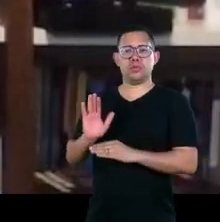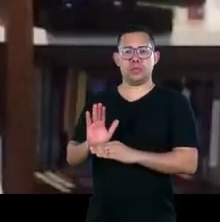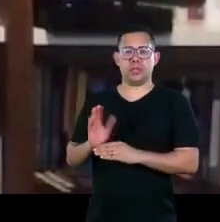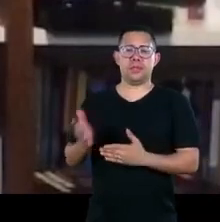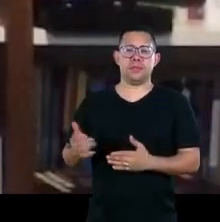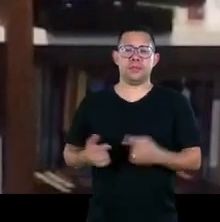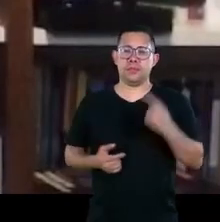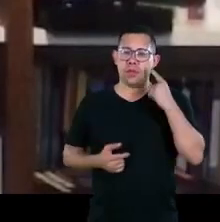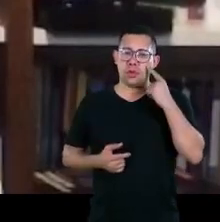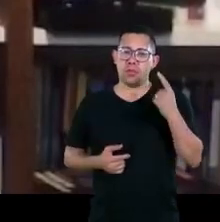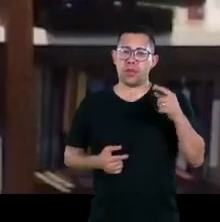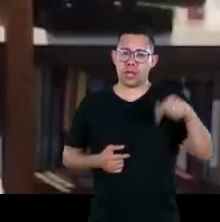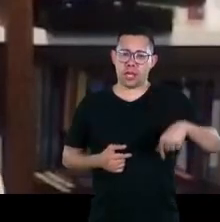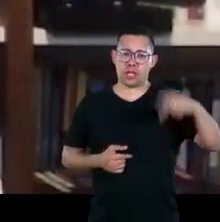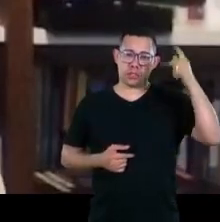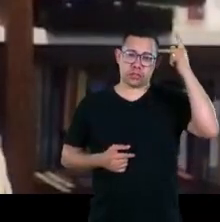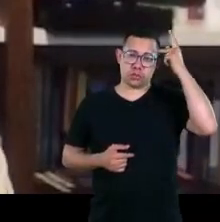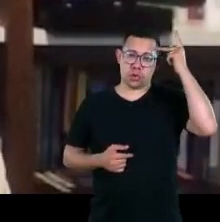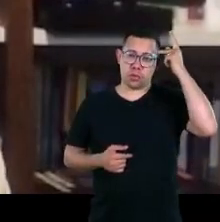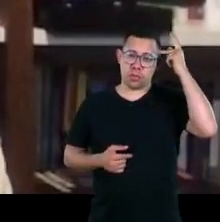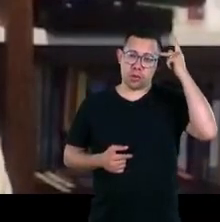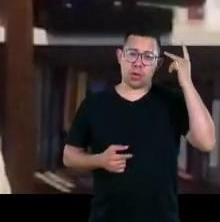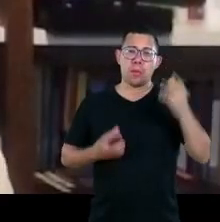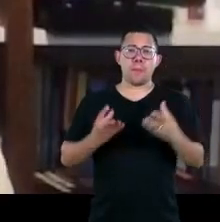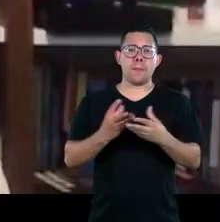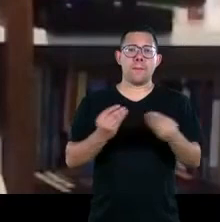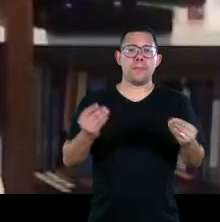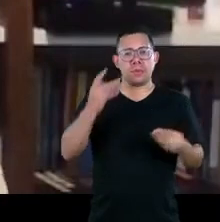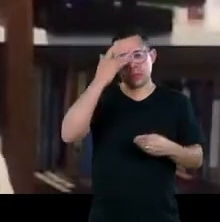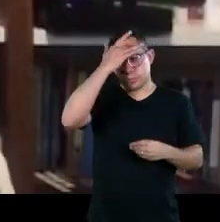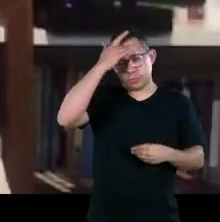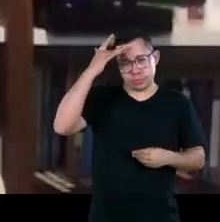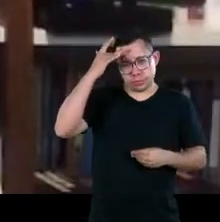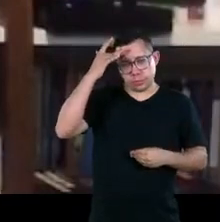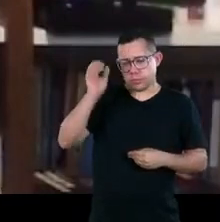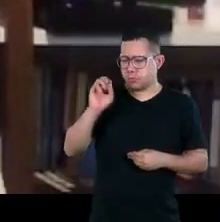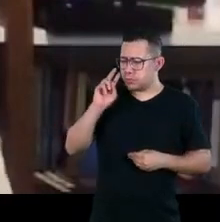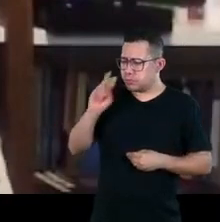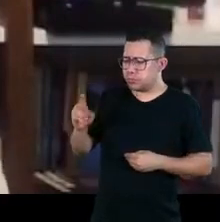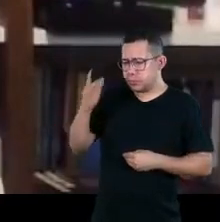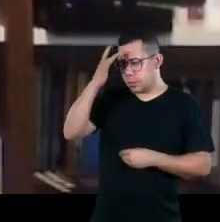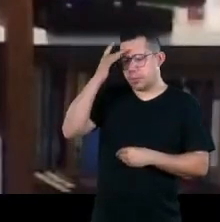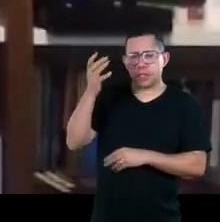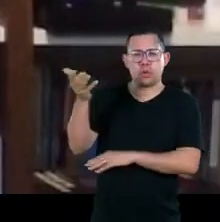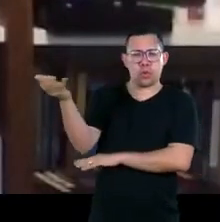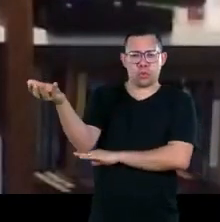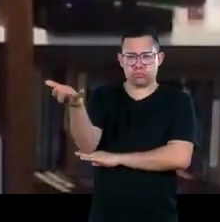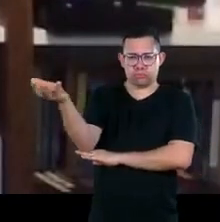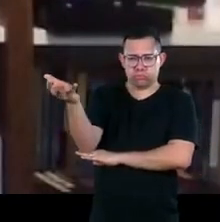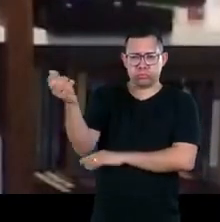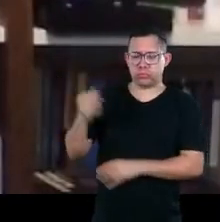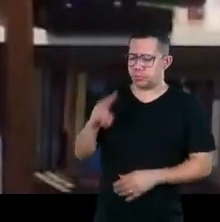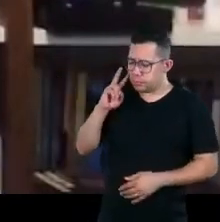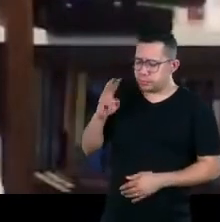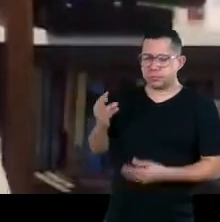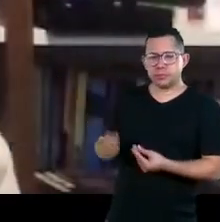São Paulo que é o meu padrão que eu vejo gente distribuindo alimento sopa para grupos de